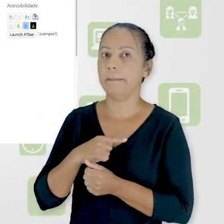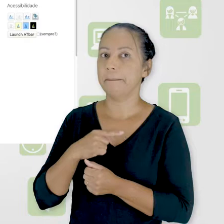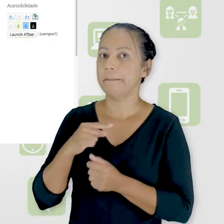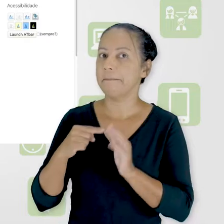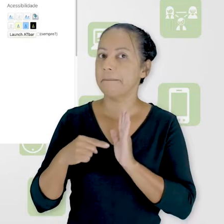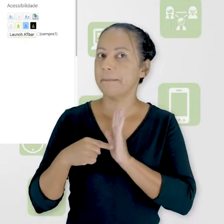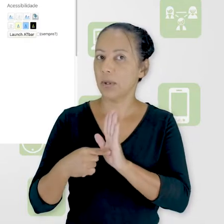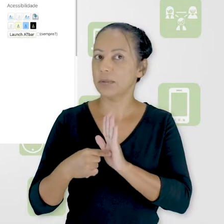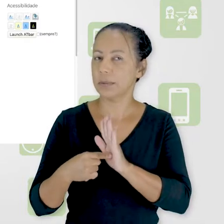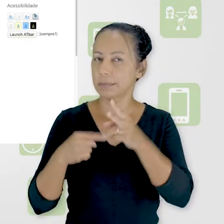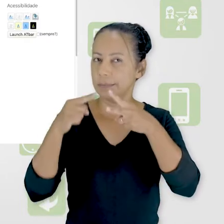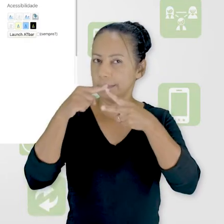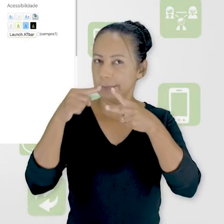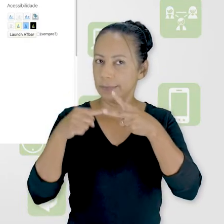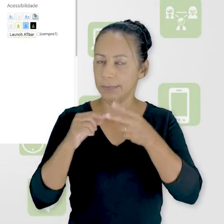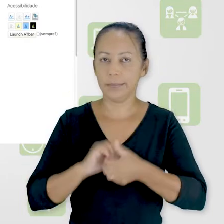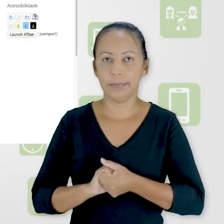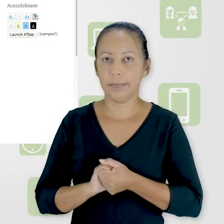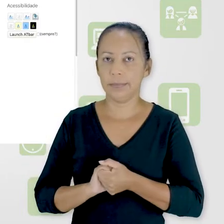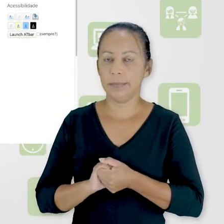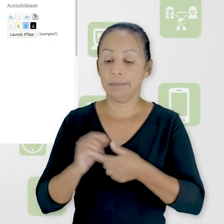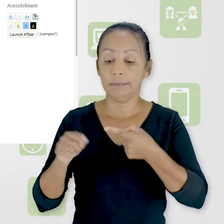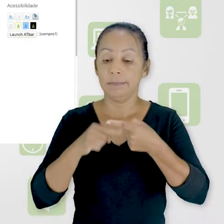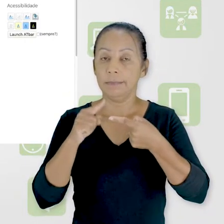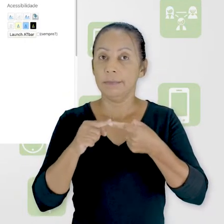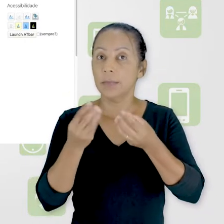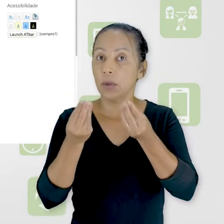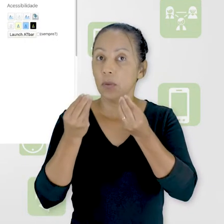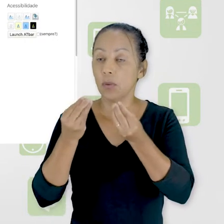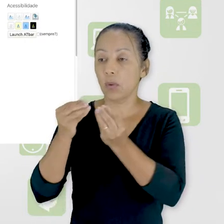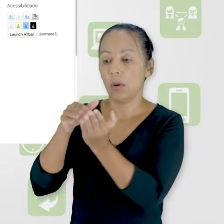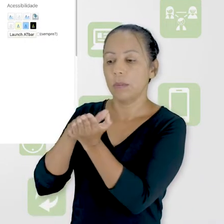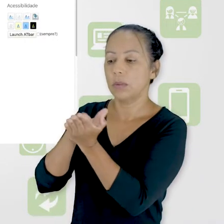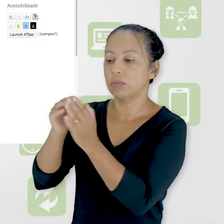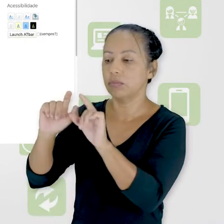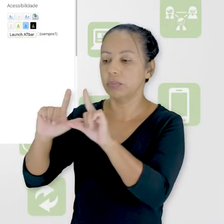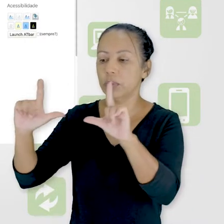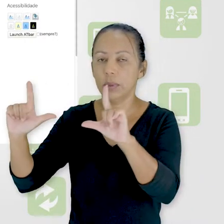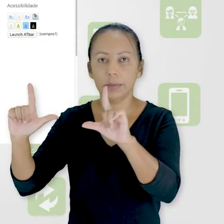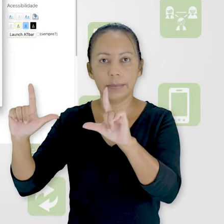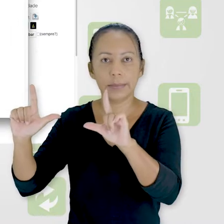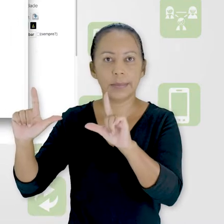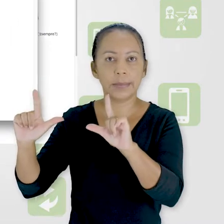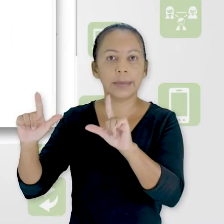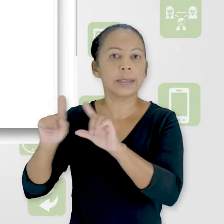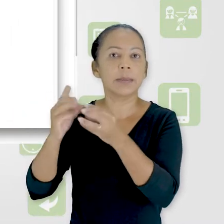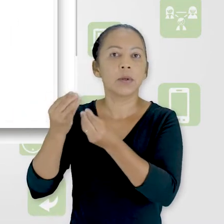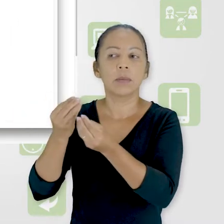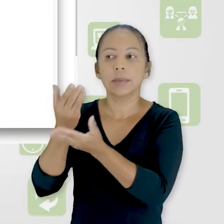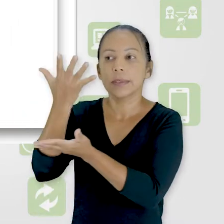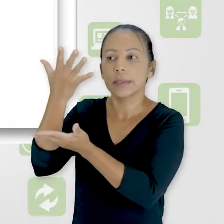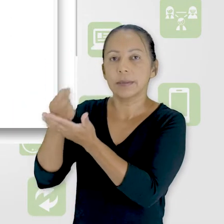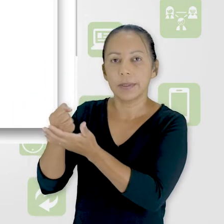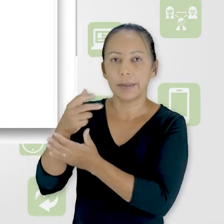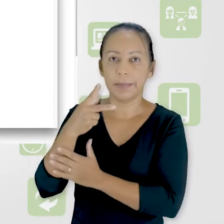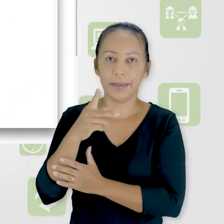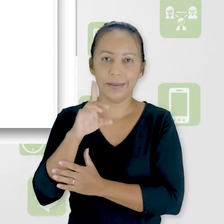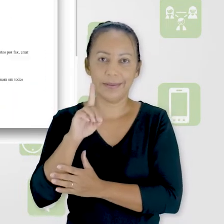mostrar duas coisas. Uma, como abre a impressão. A segunda, como você pode salvar um PDF pra